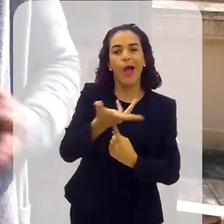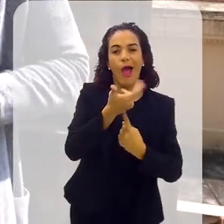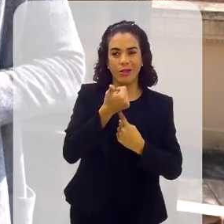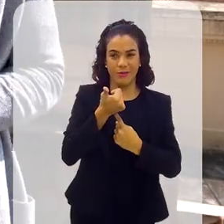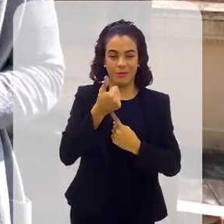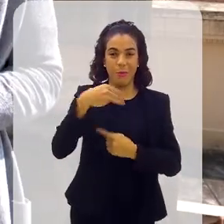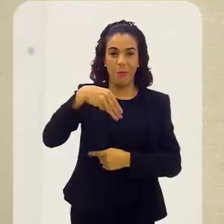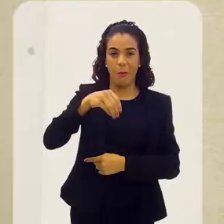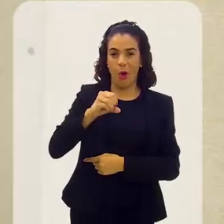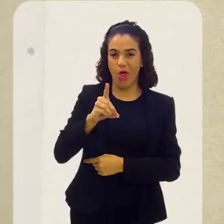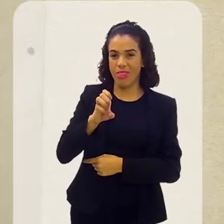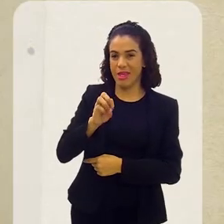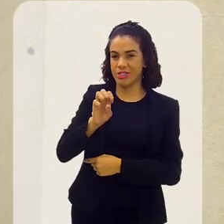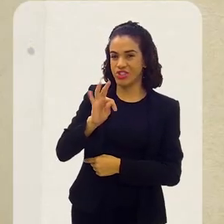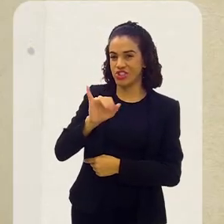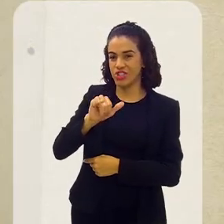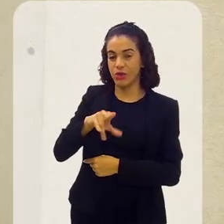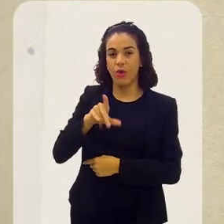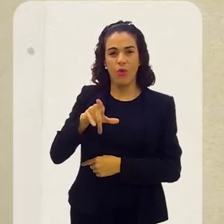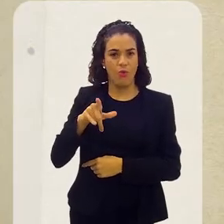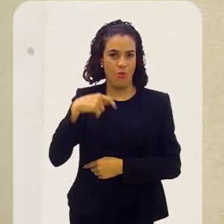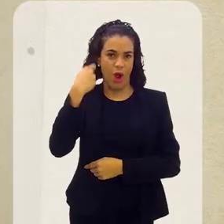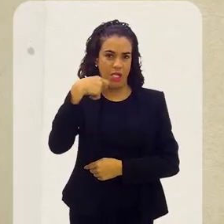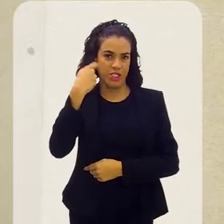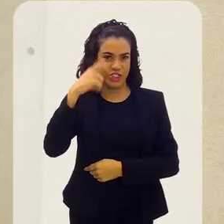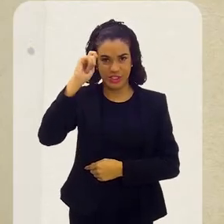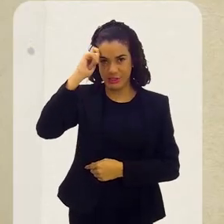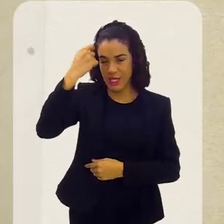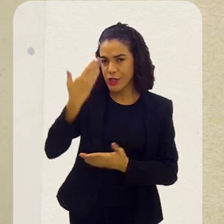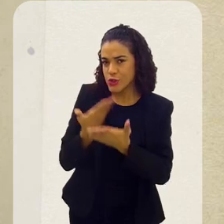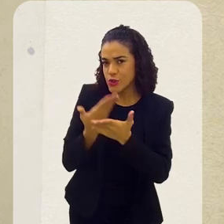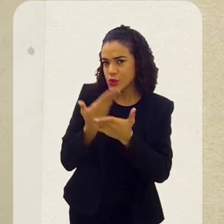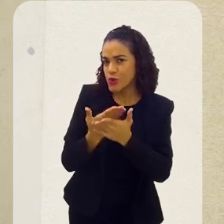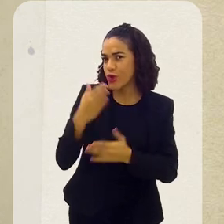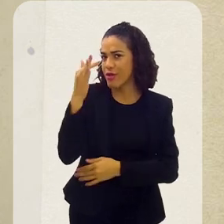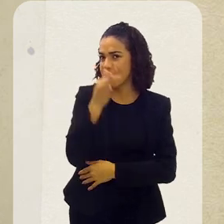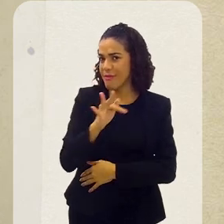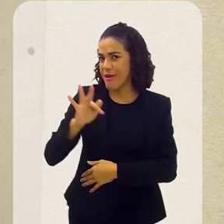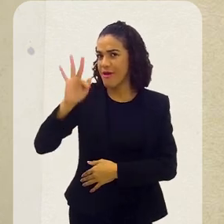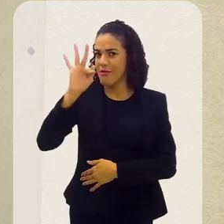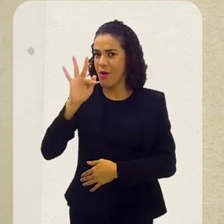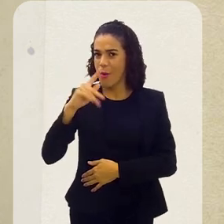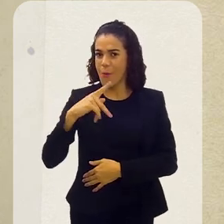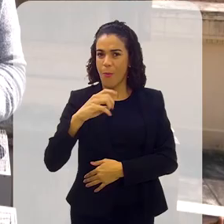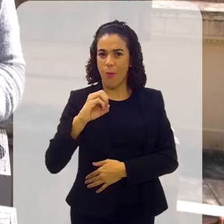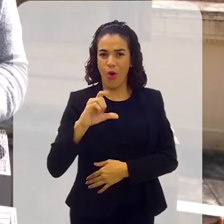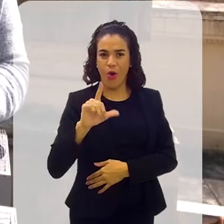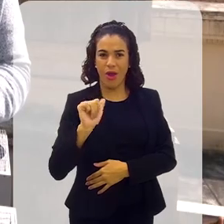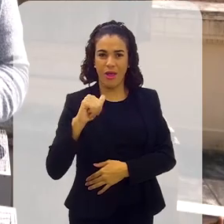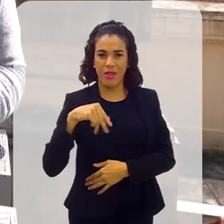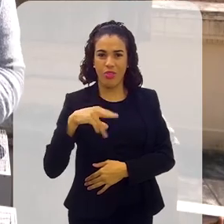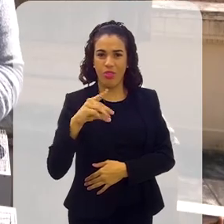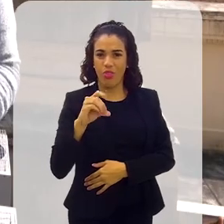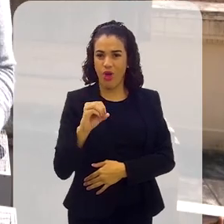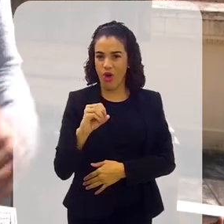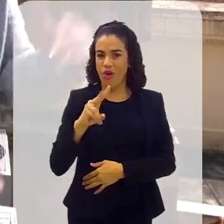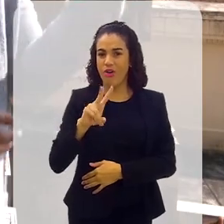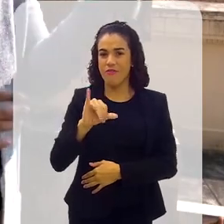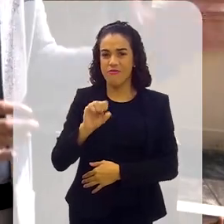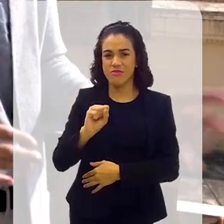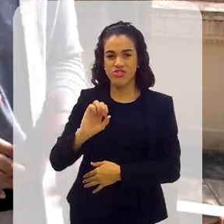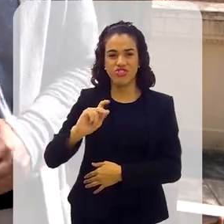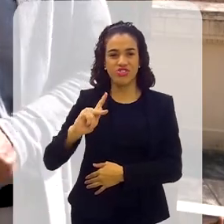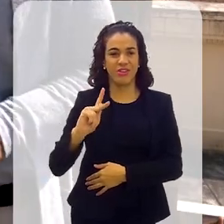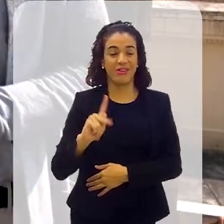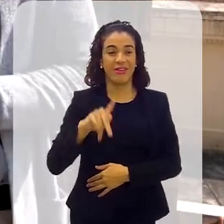artistas Modestino Canto, um artista negro que estudou na França com Paul Andovic, o mesmo artista que viria a executar